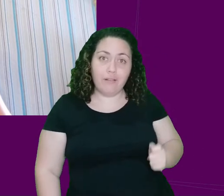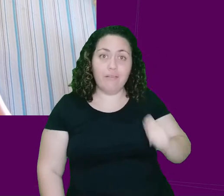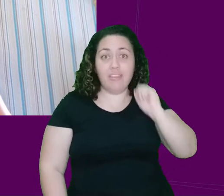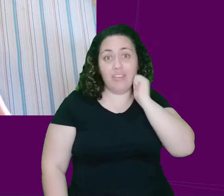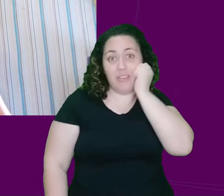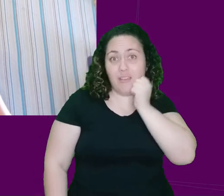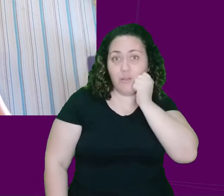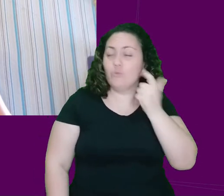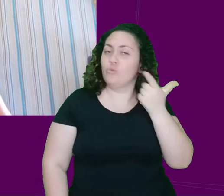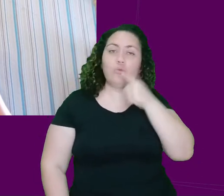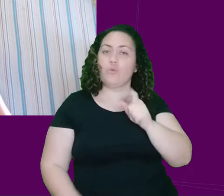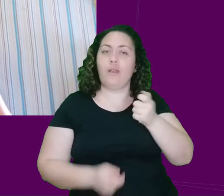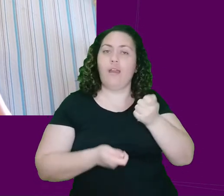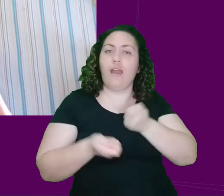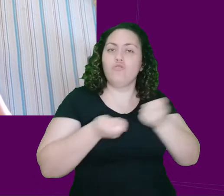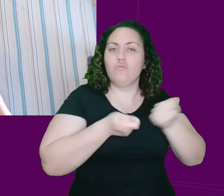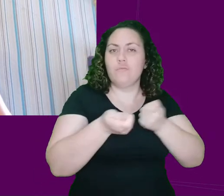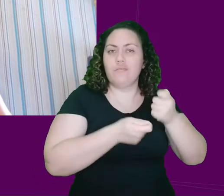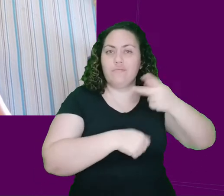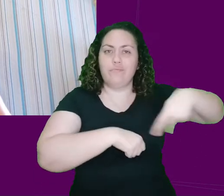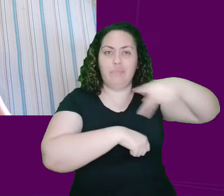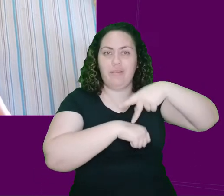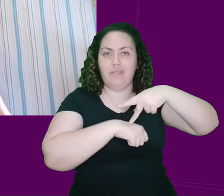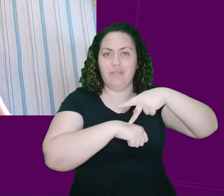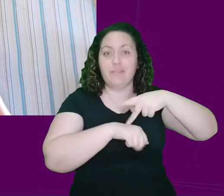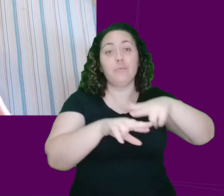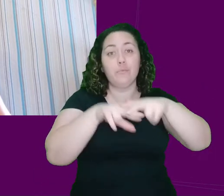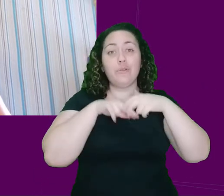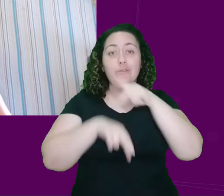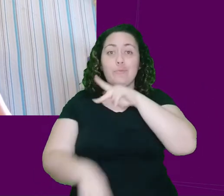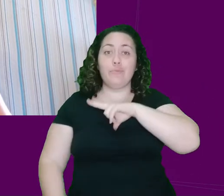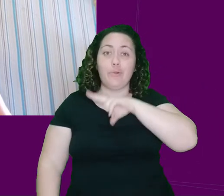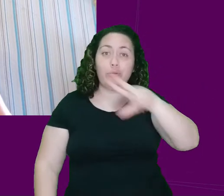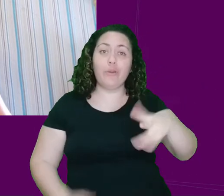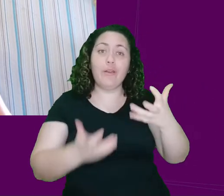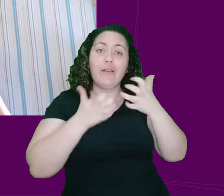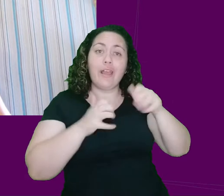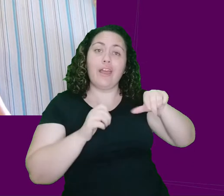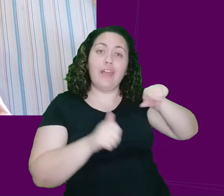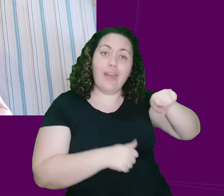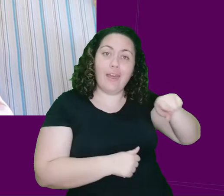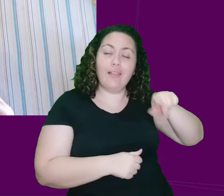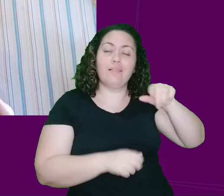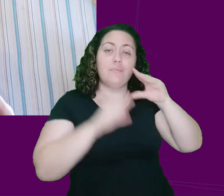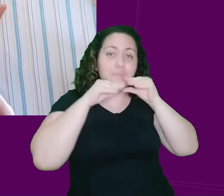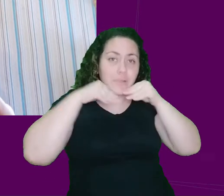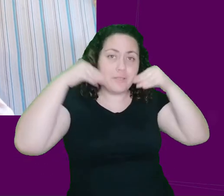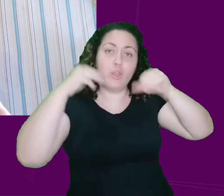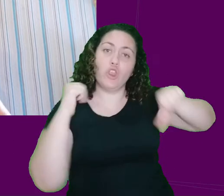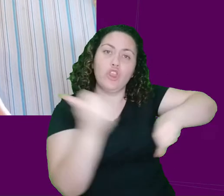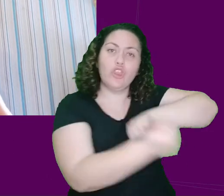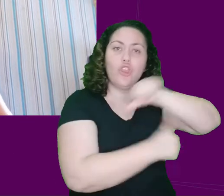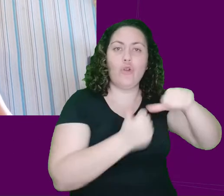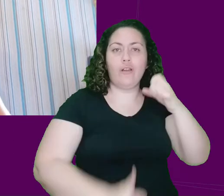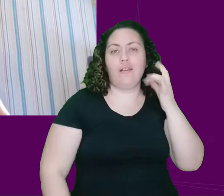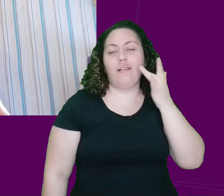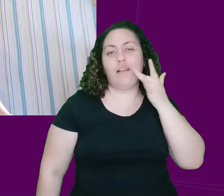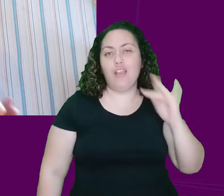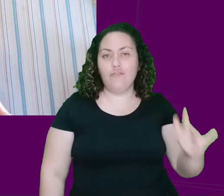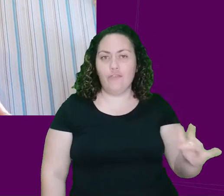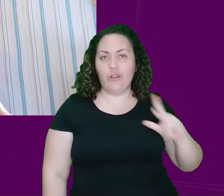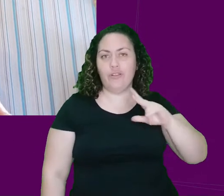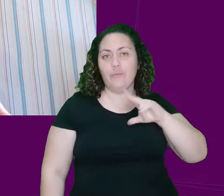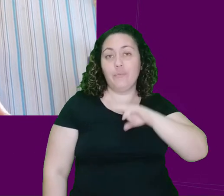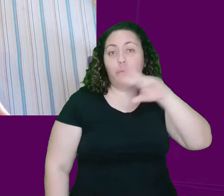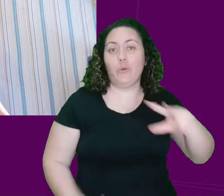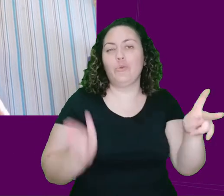administrar um país. Os colonos queriam que Moçambique virasse uma espécie de Califórnia portuguesa, para usar